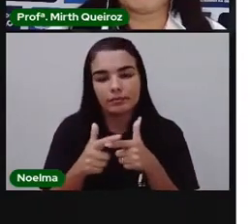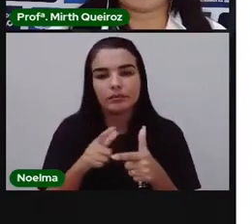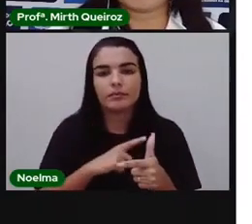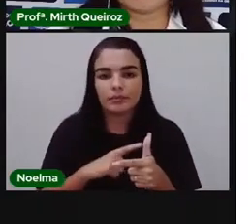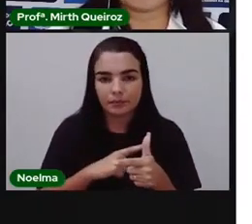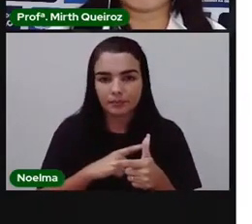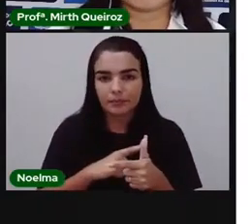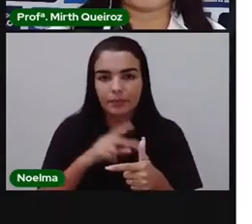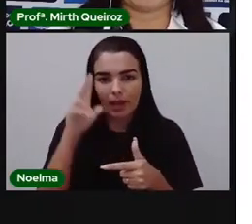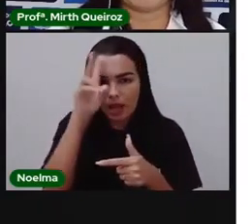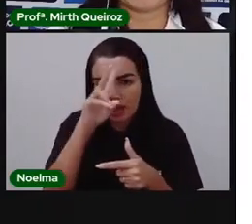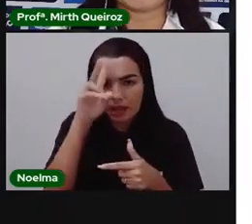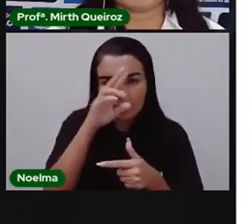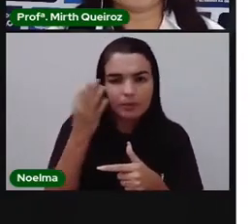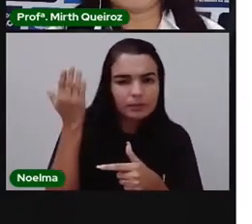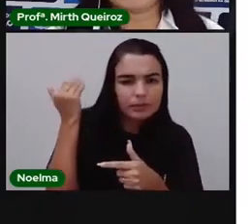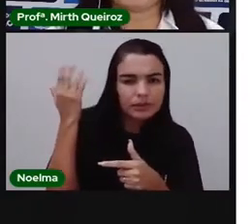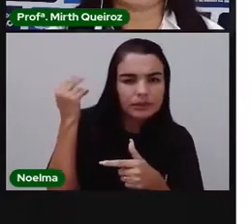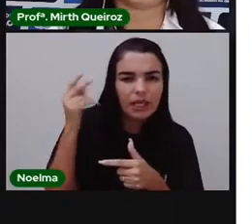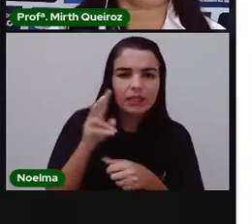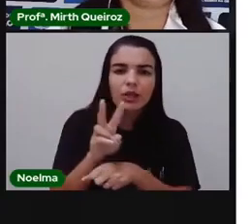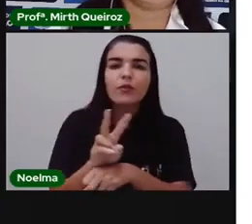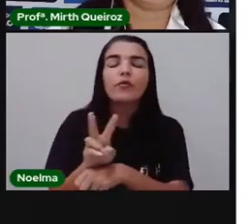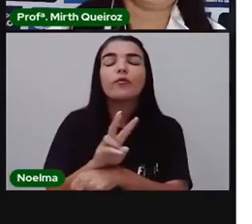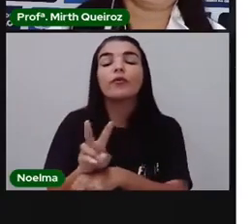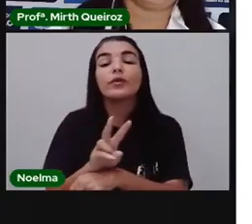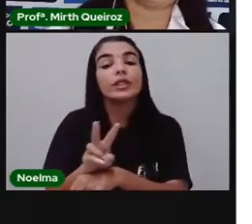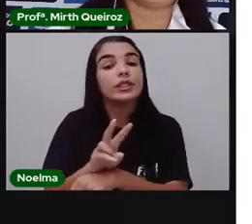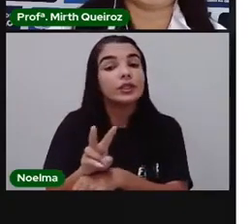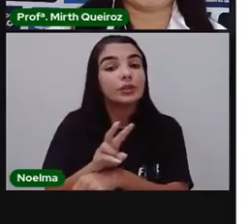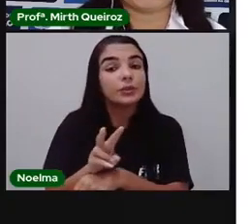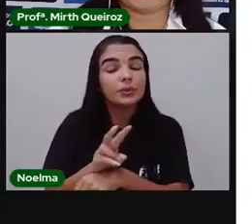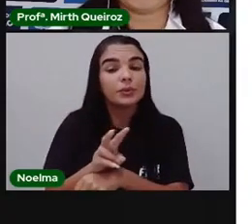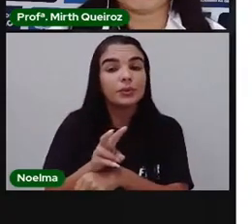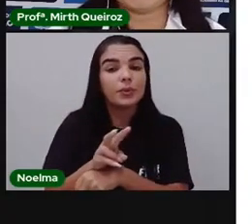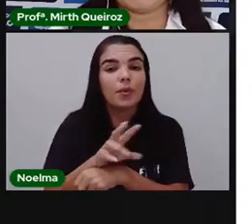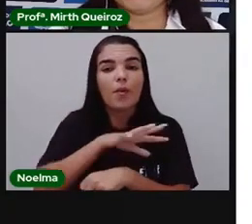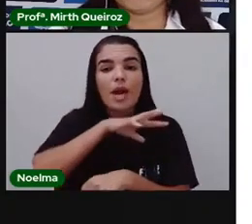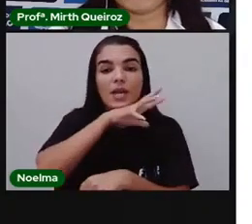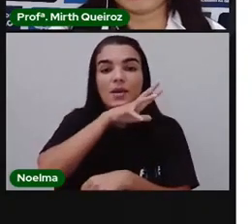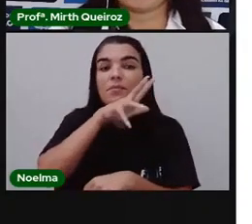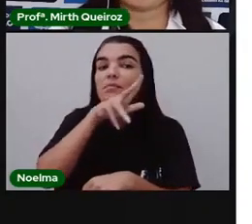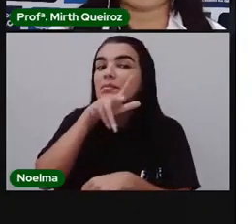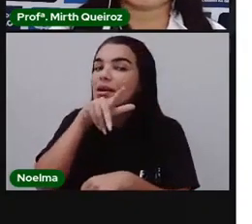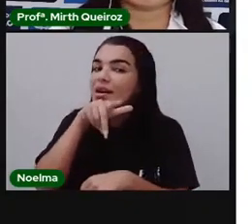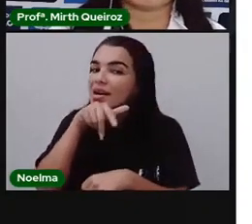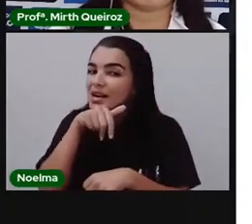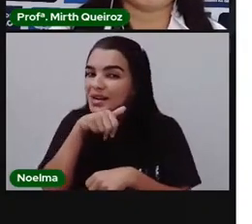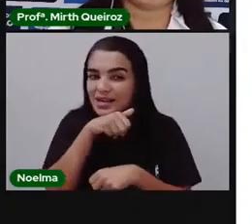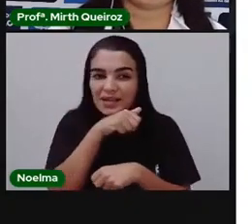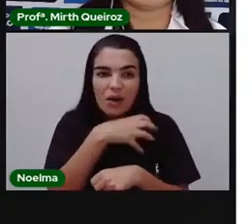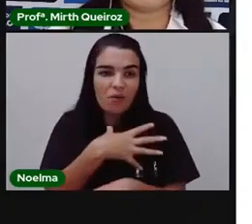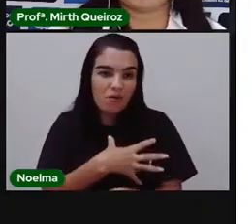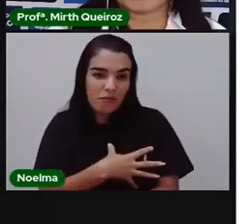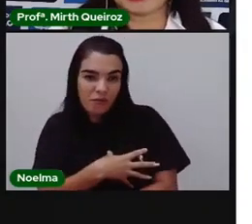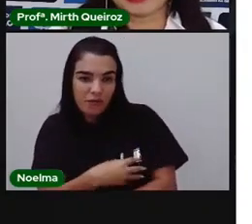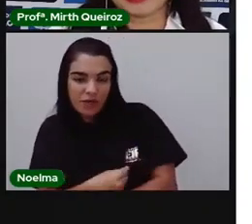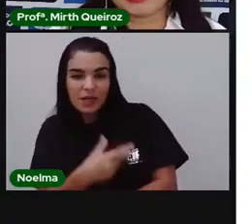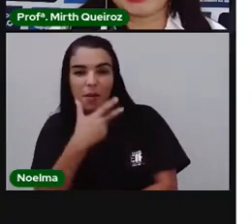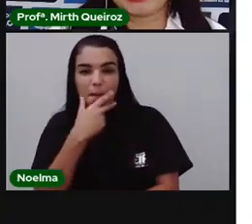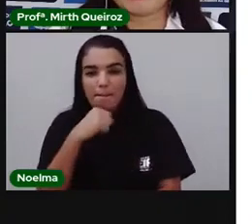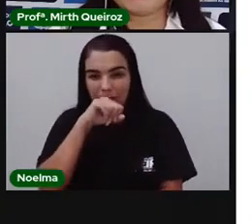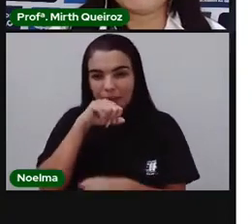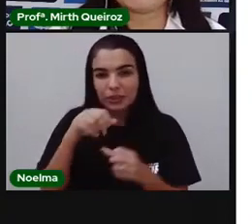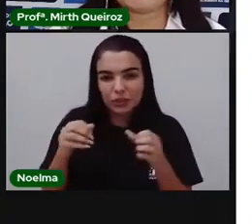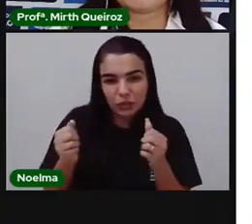gente. Lembra lá quando a gente viu aquele vídeo onde tinha um rei leão, né? Uma conversa dele com Simba,